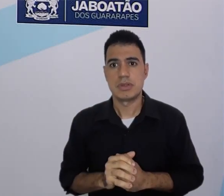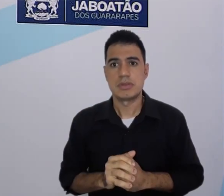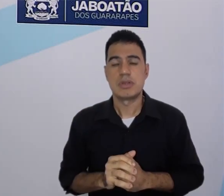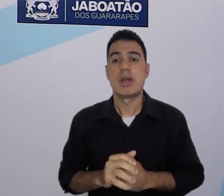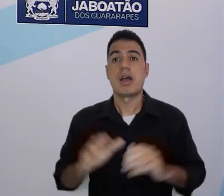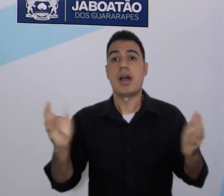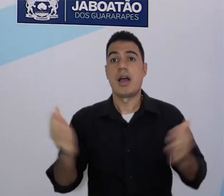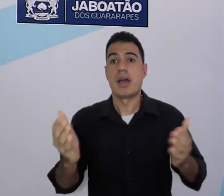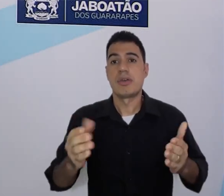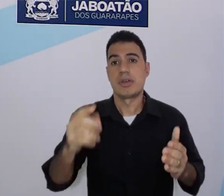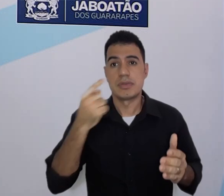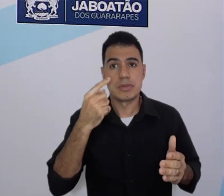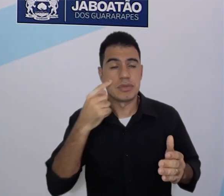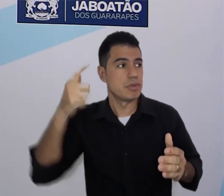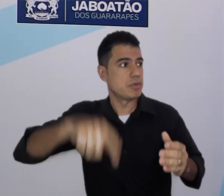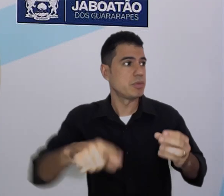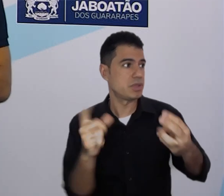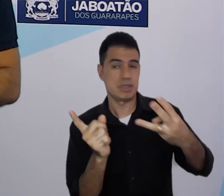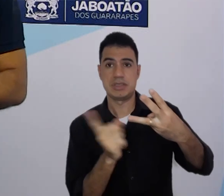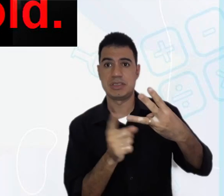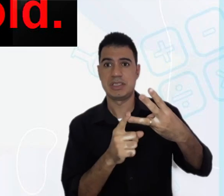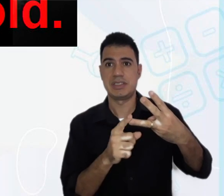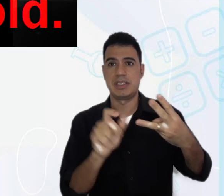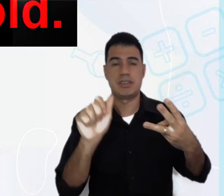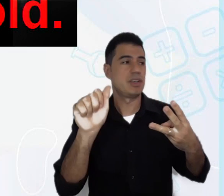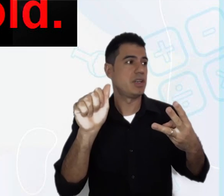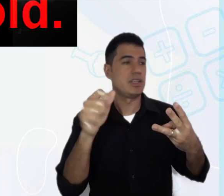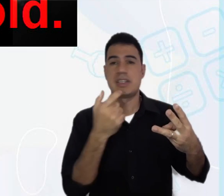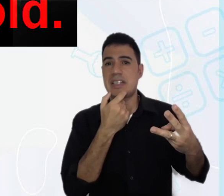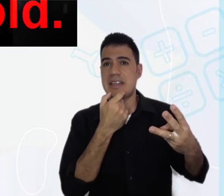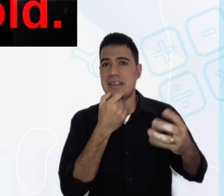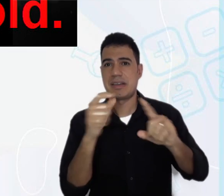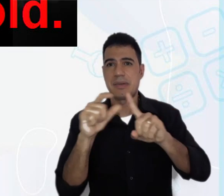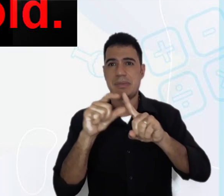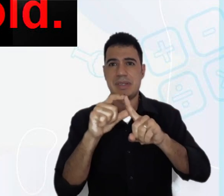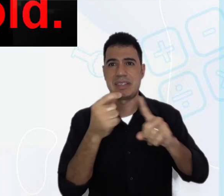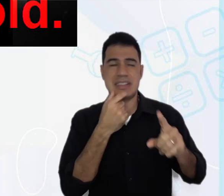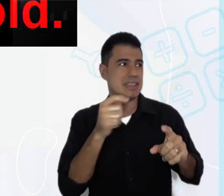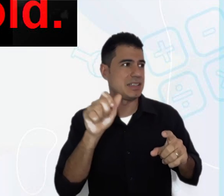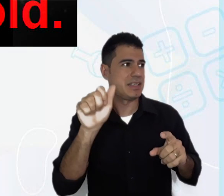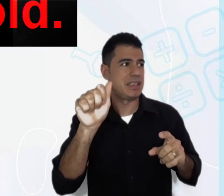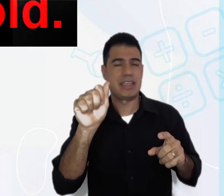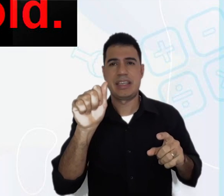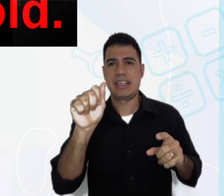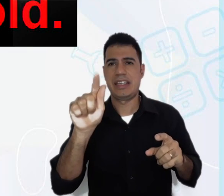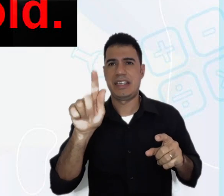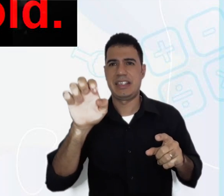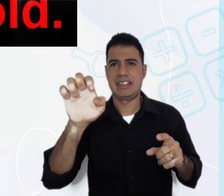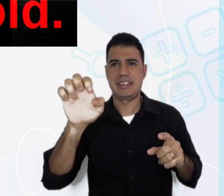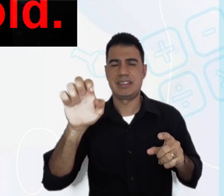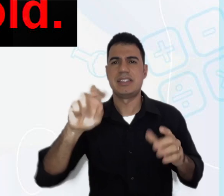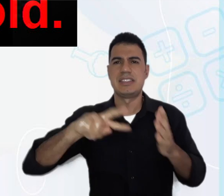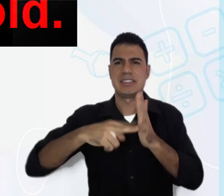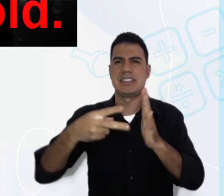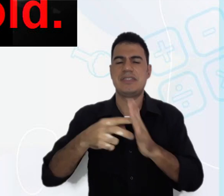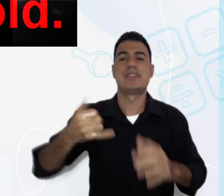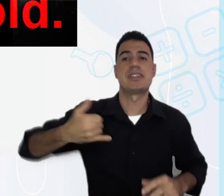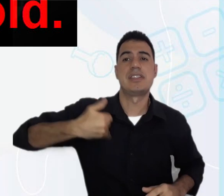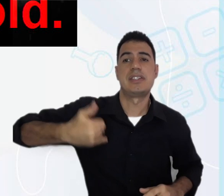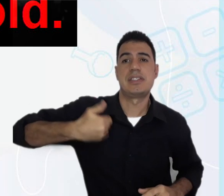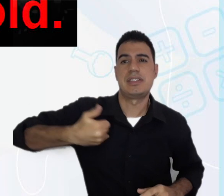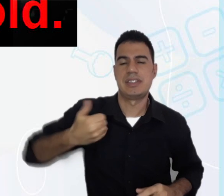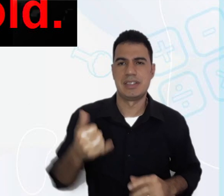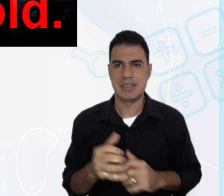Agora vamos dar uma olhada em age. Age quer dizer idade. E quando é que eu